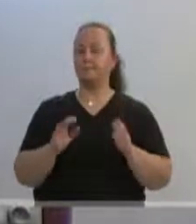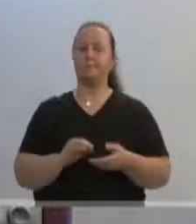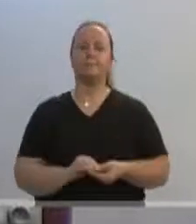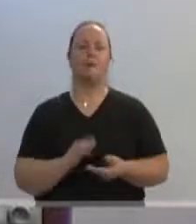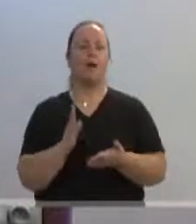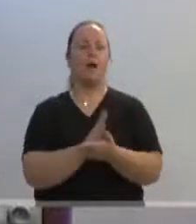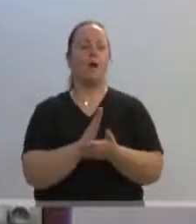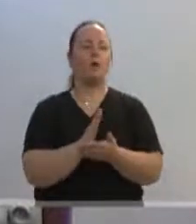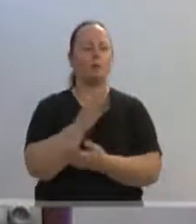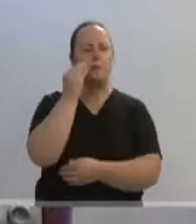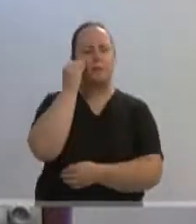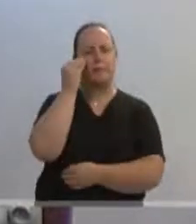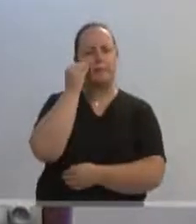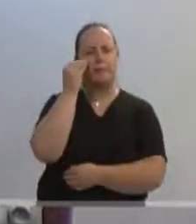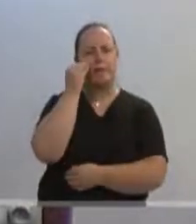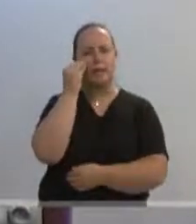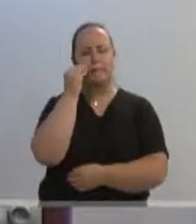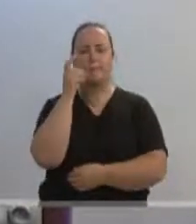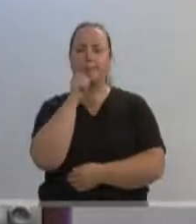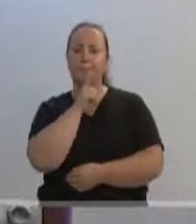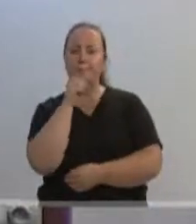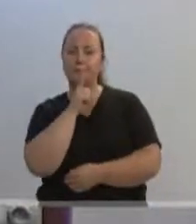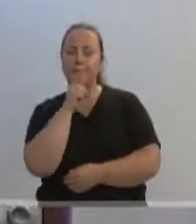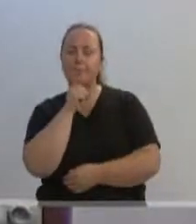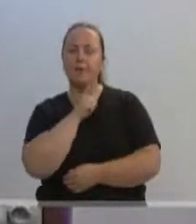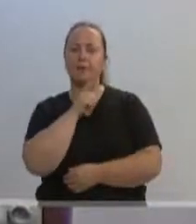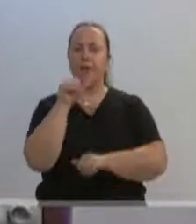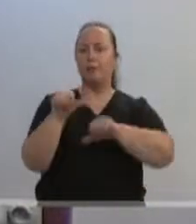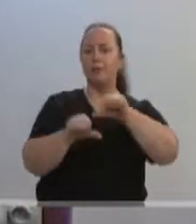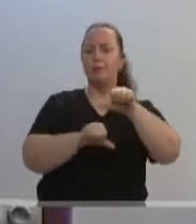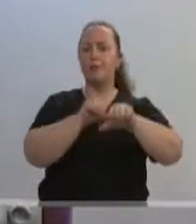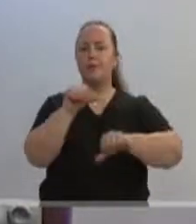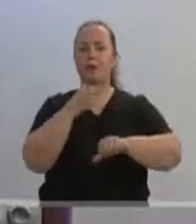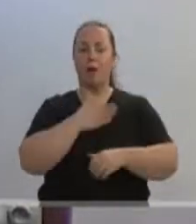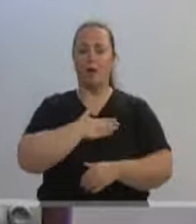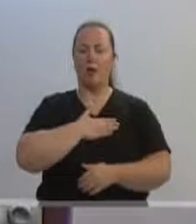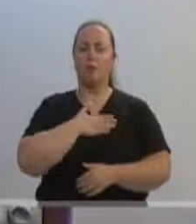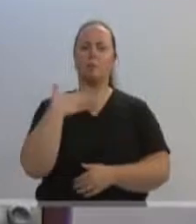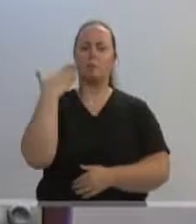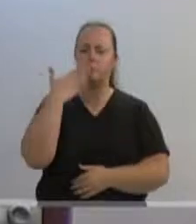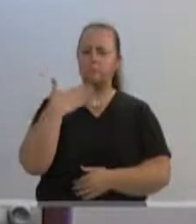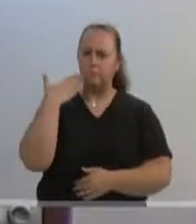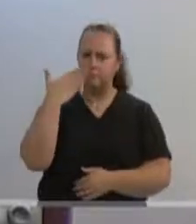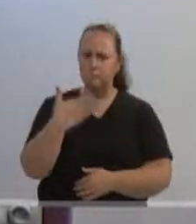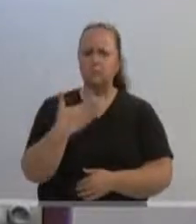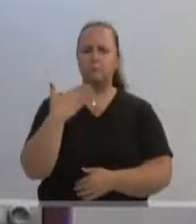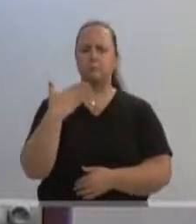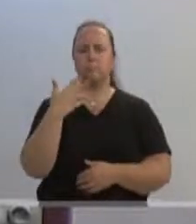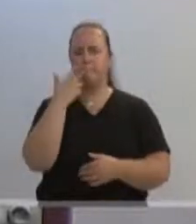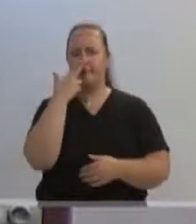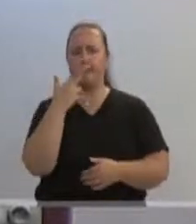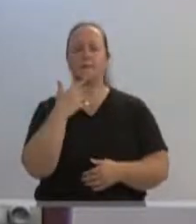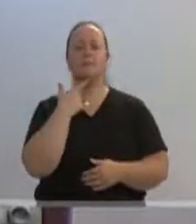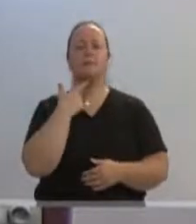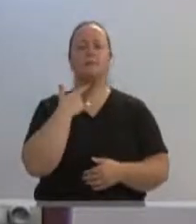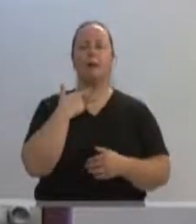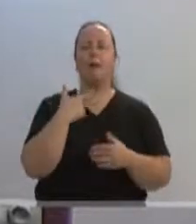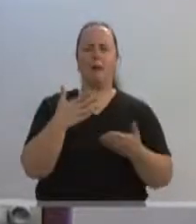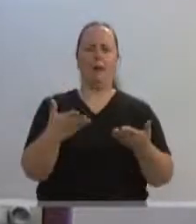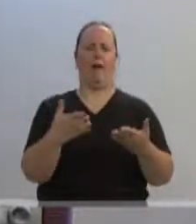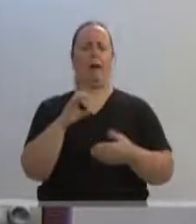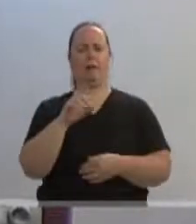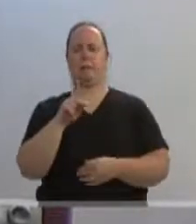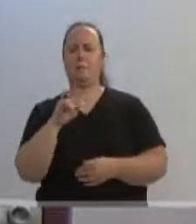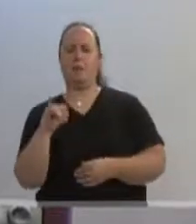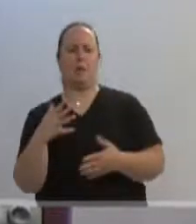aqui a todo momento desqualificar o meu debate, tentam desqualificar a CPI ou tentam, de certa forma, até desqualificar a minha